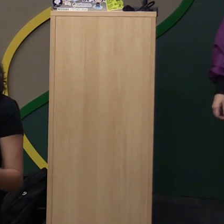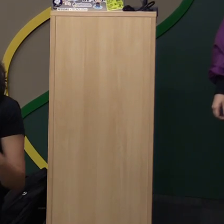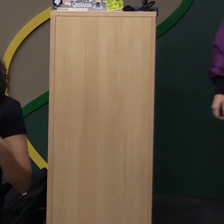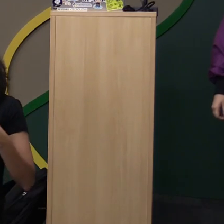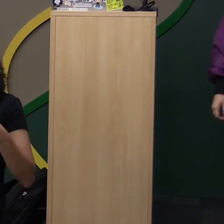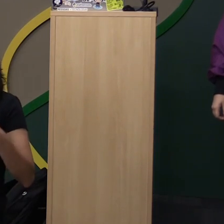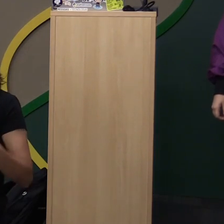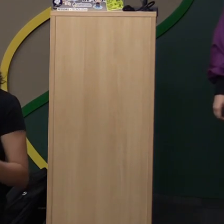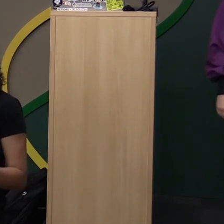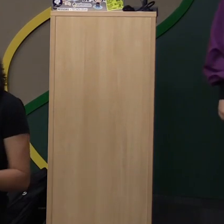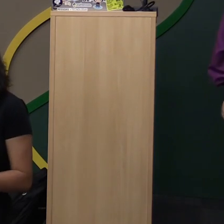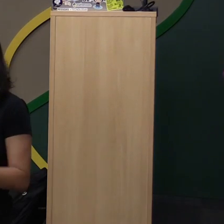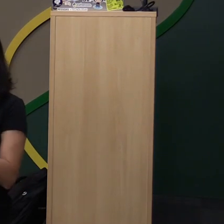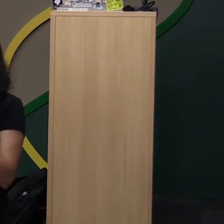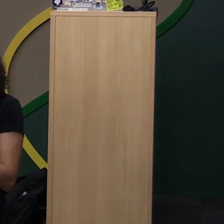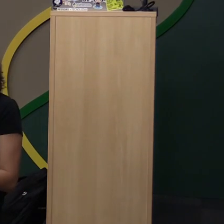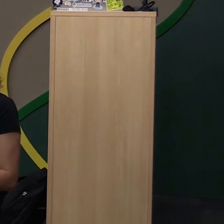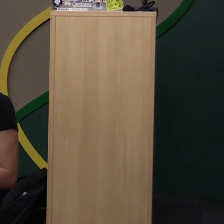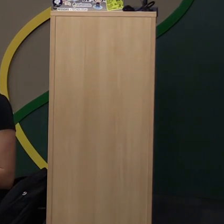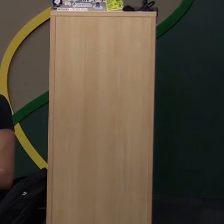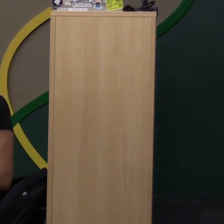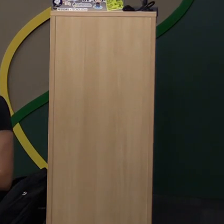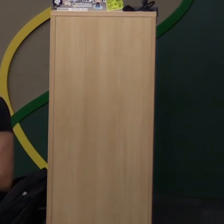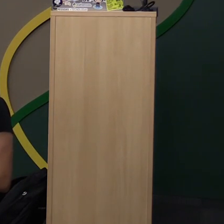Obrigado. Eu vou dar uma olhada.